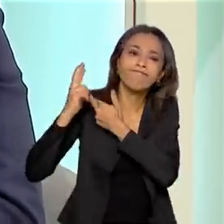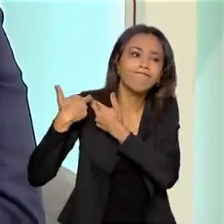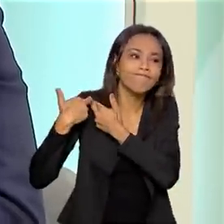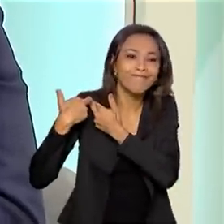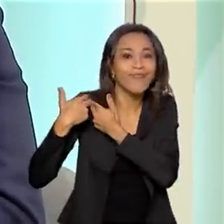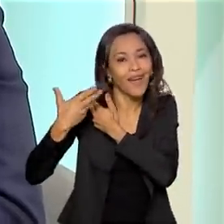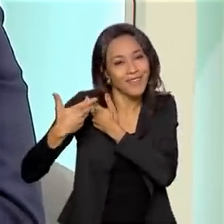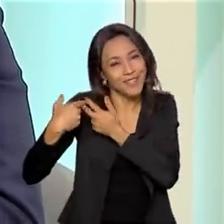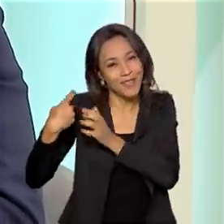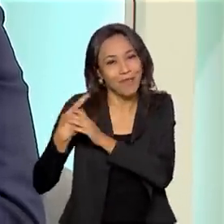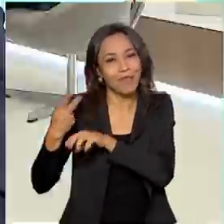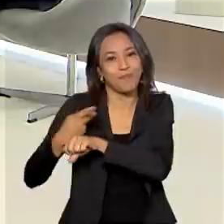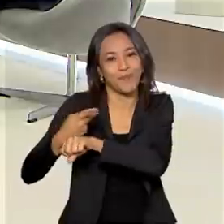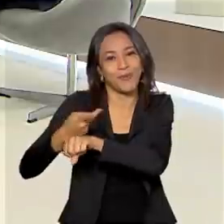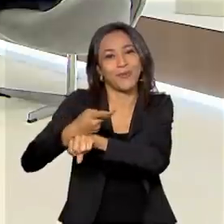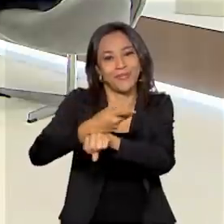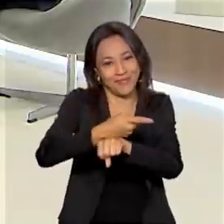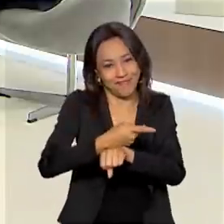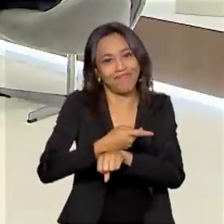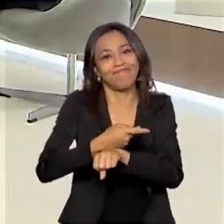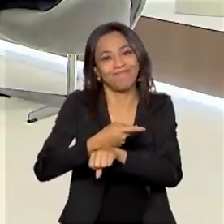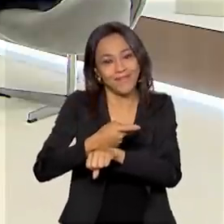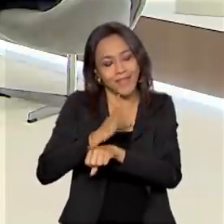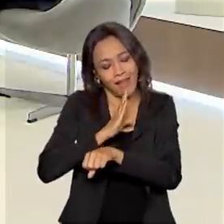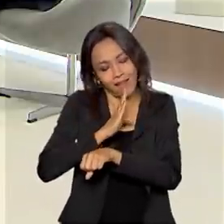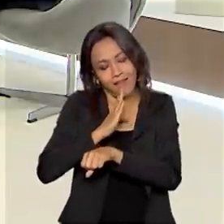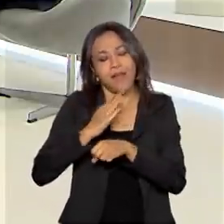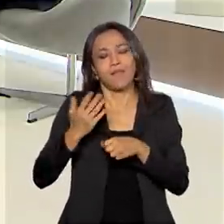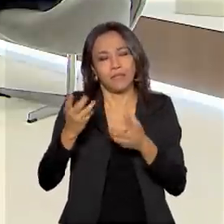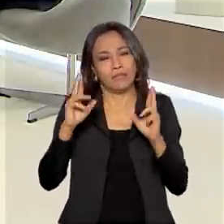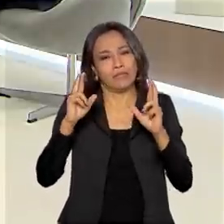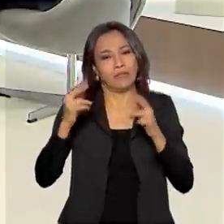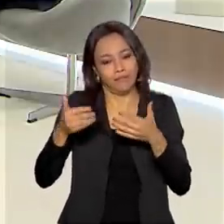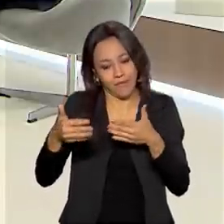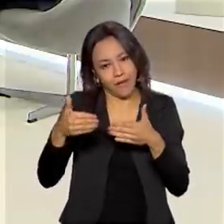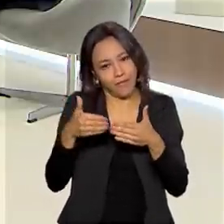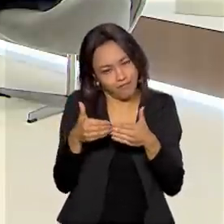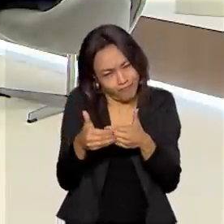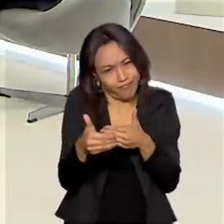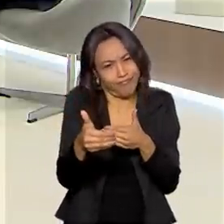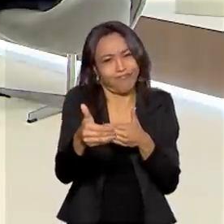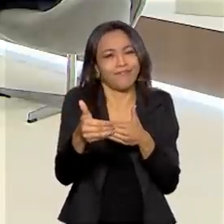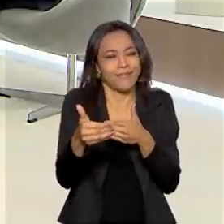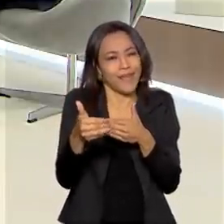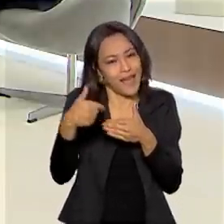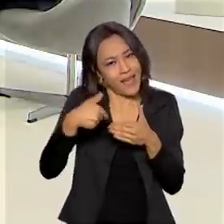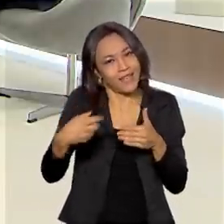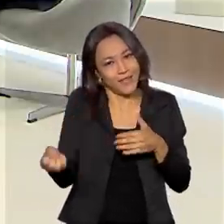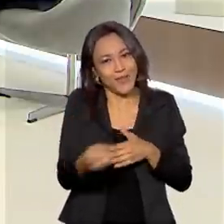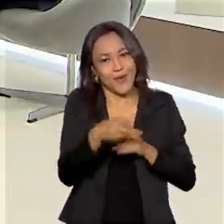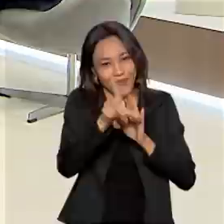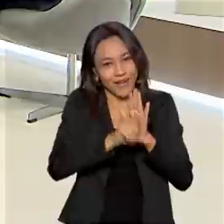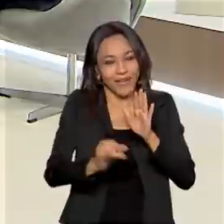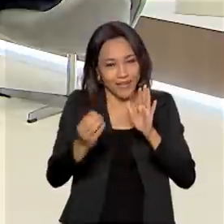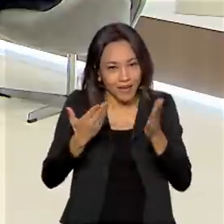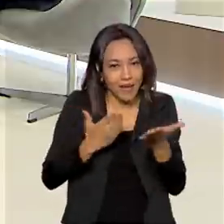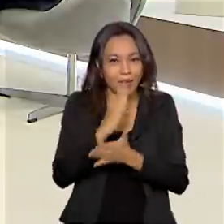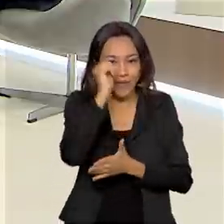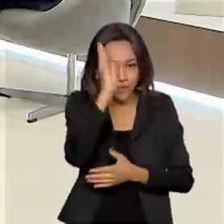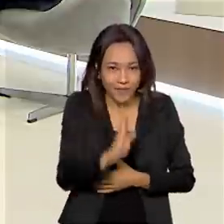estamos. E esperamos em breve estar aí com a nova lei de Endalmos aprovada no Brasil.